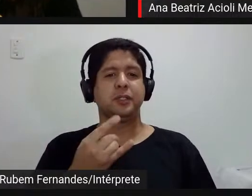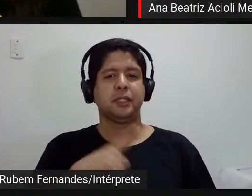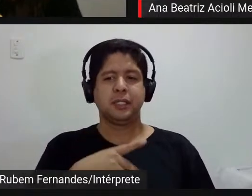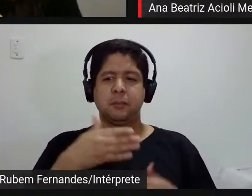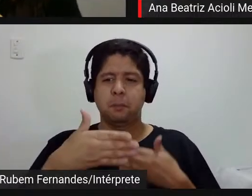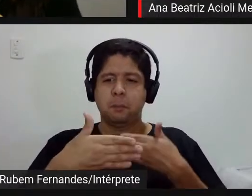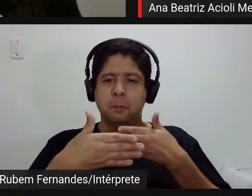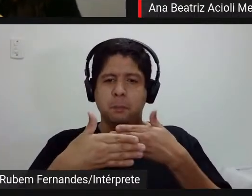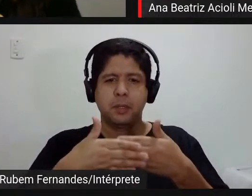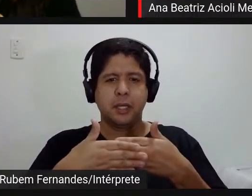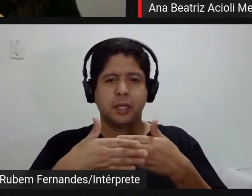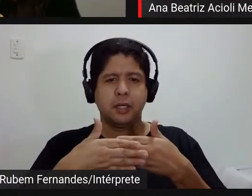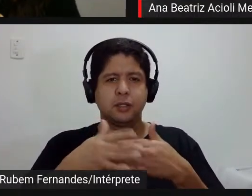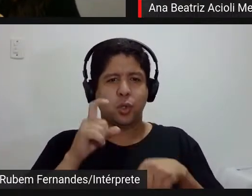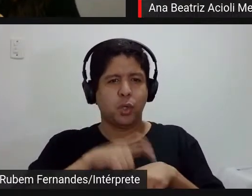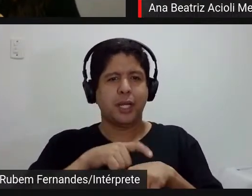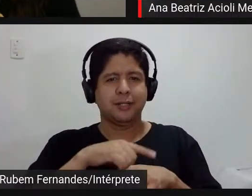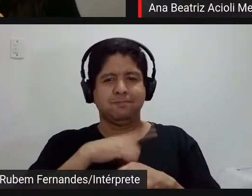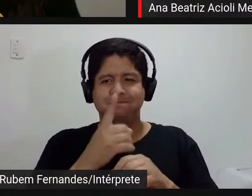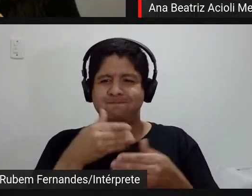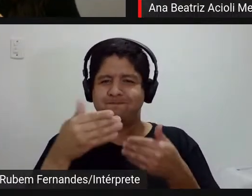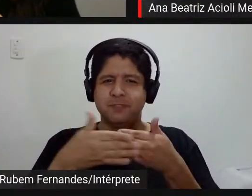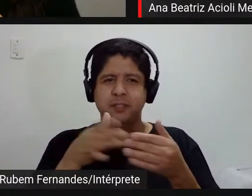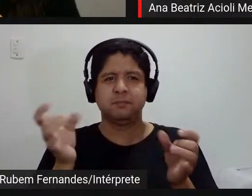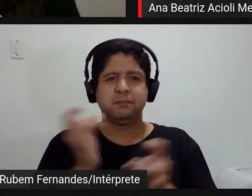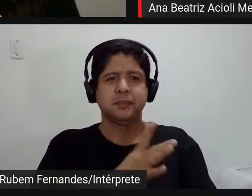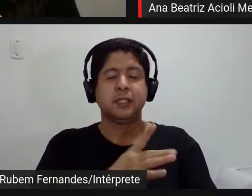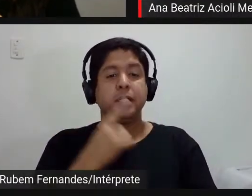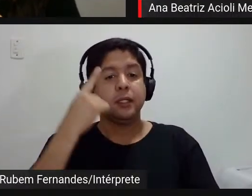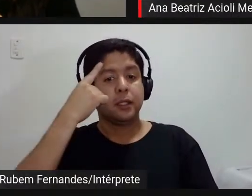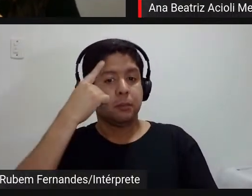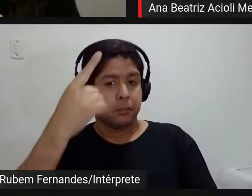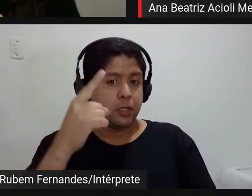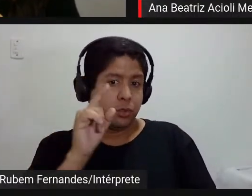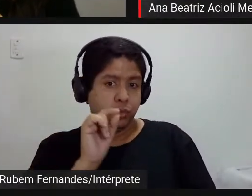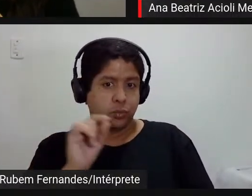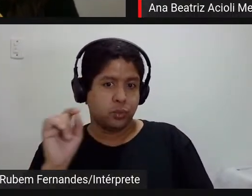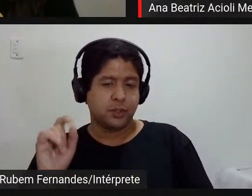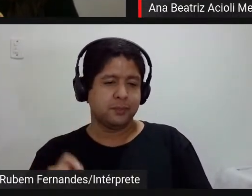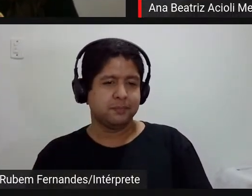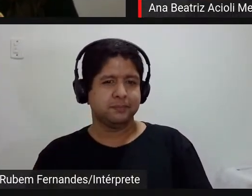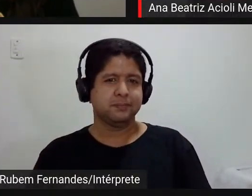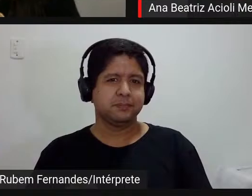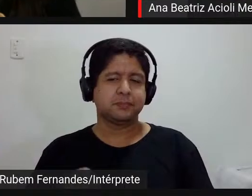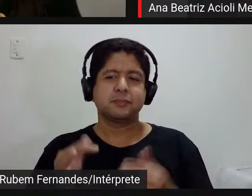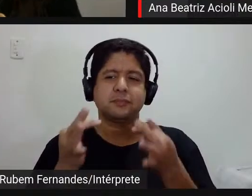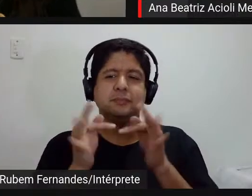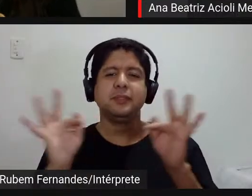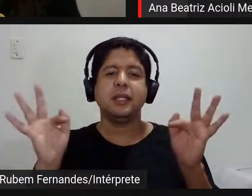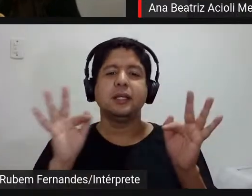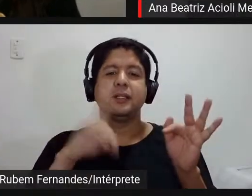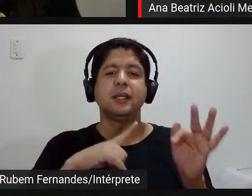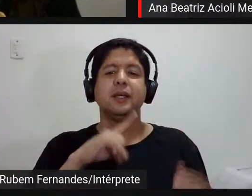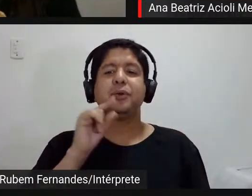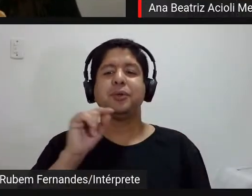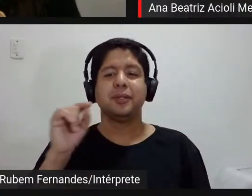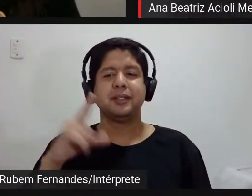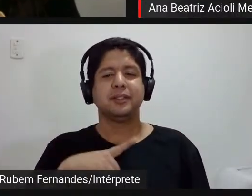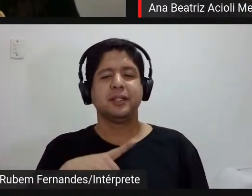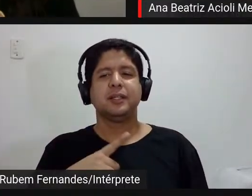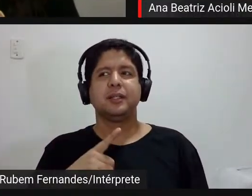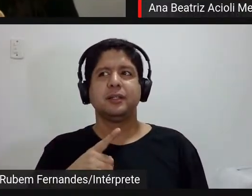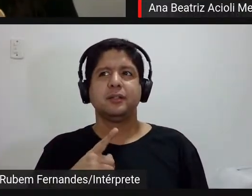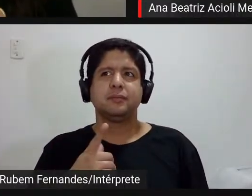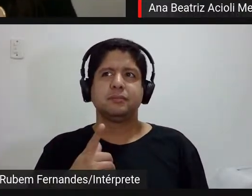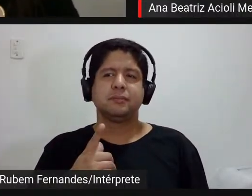né passou o horário está encerrando para lembrar né uma frase assim que resume muito dessa relação né